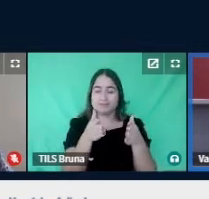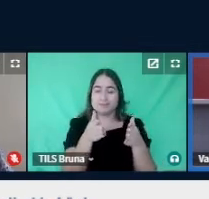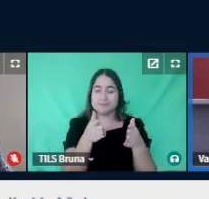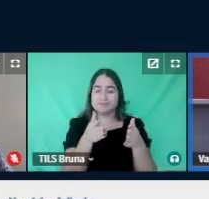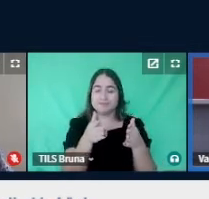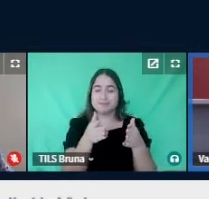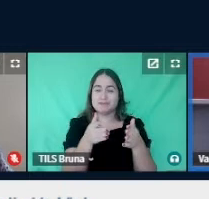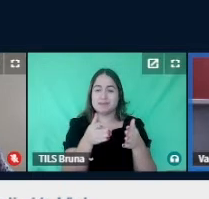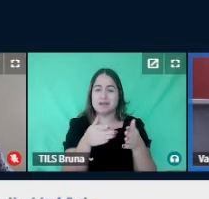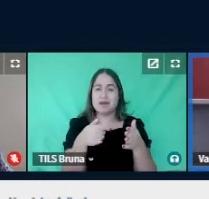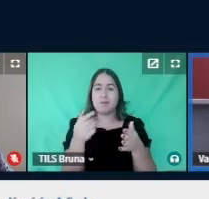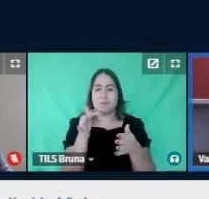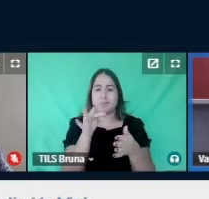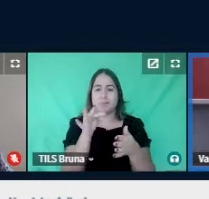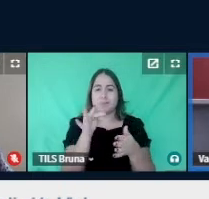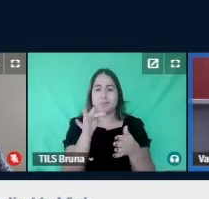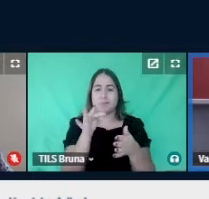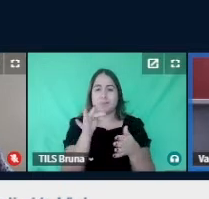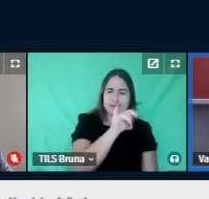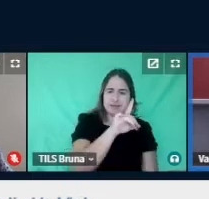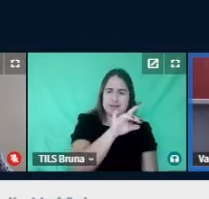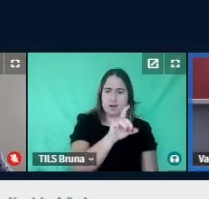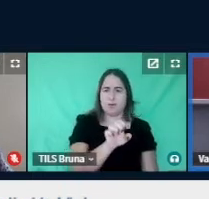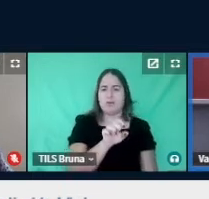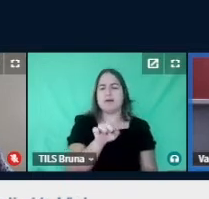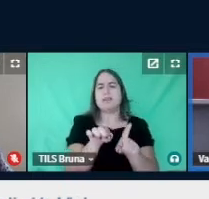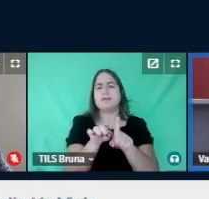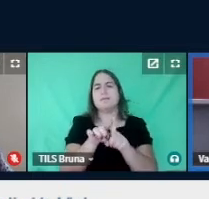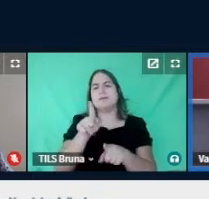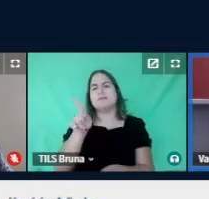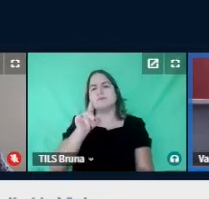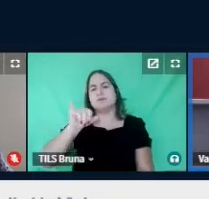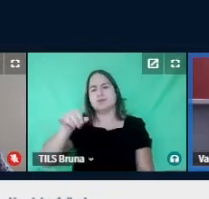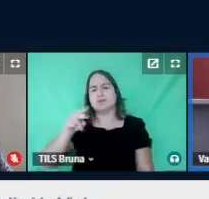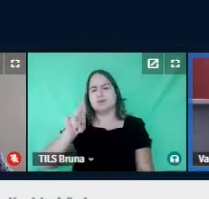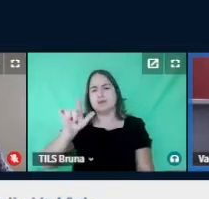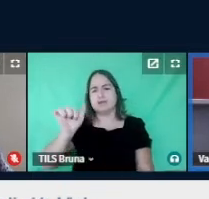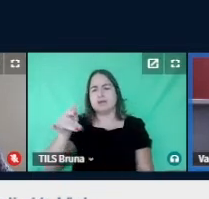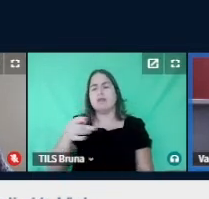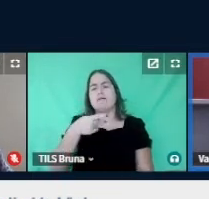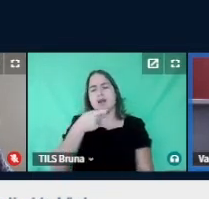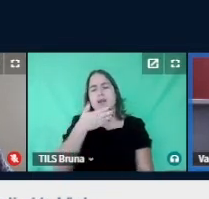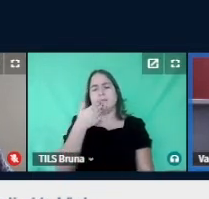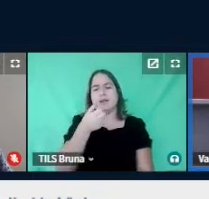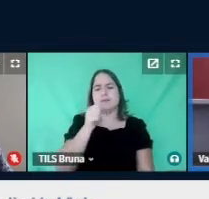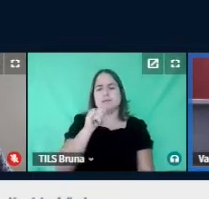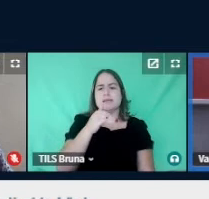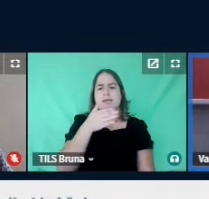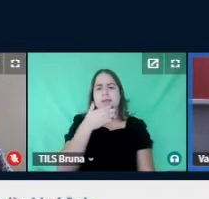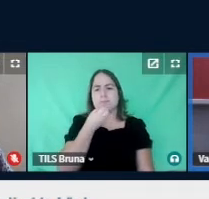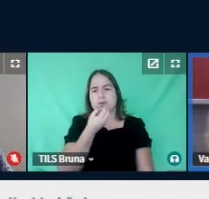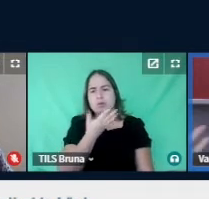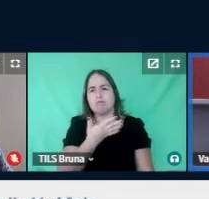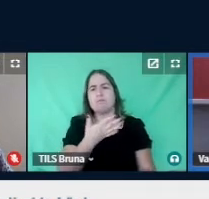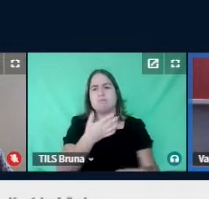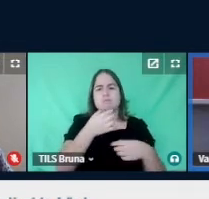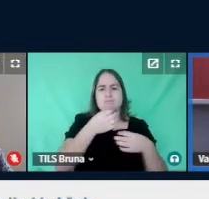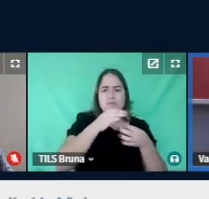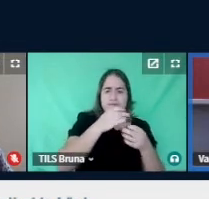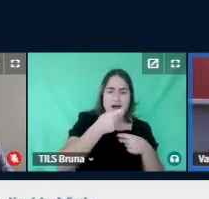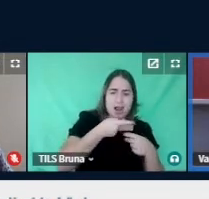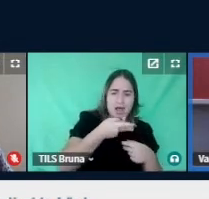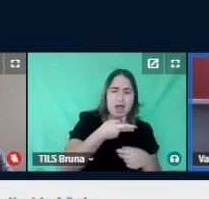tanto o professor Fidel quanto a professora Juliana, decidem o formato, se preferem fazer dialogado, ou se preferem falar